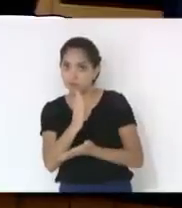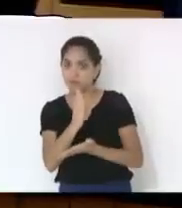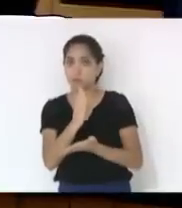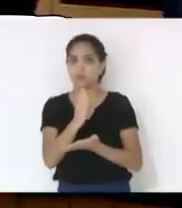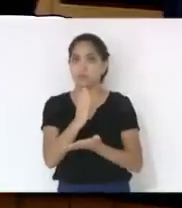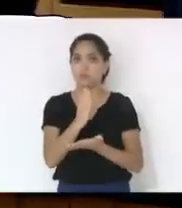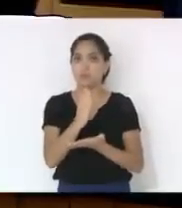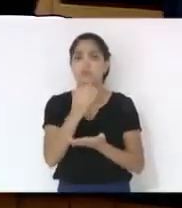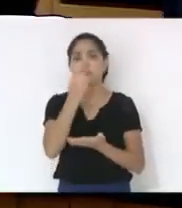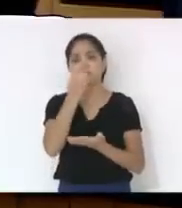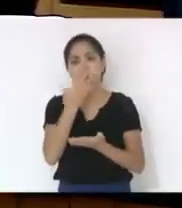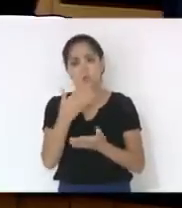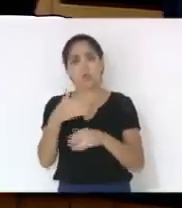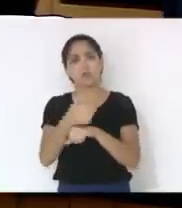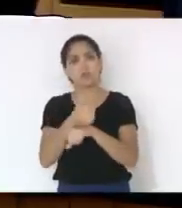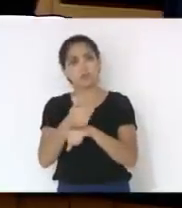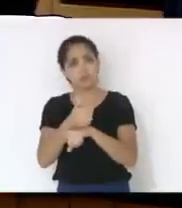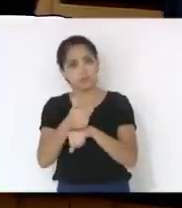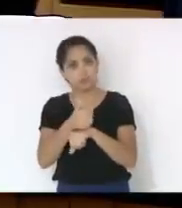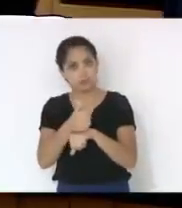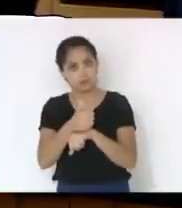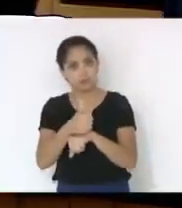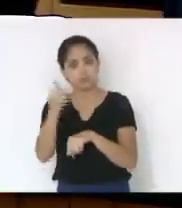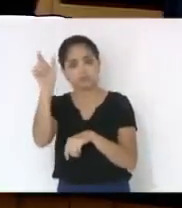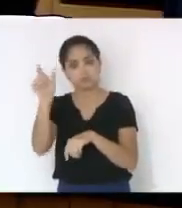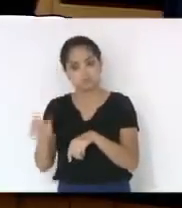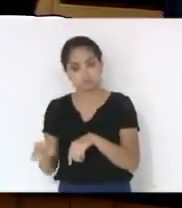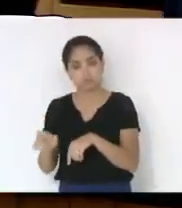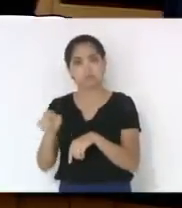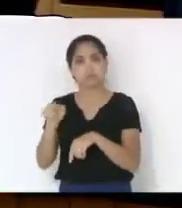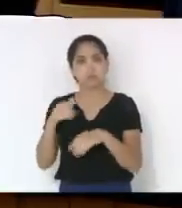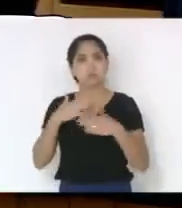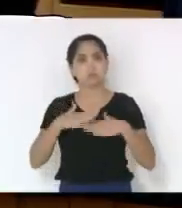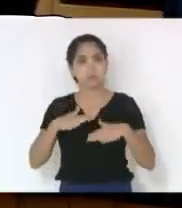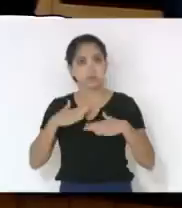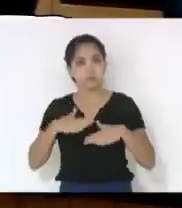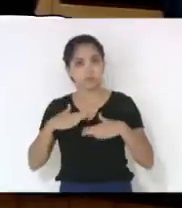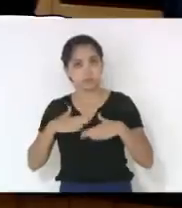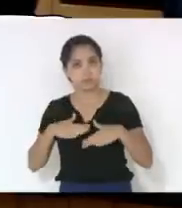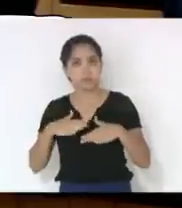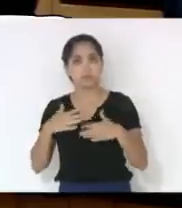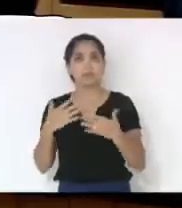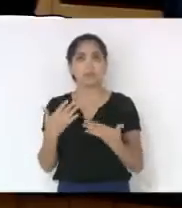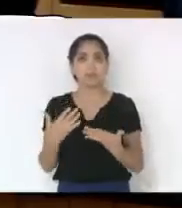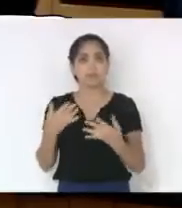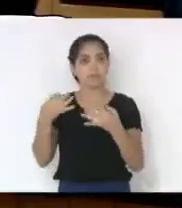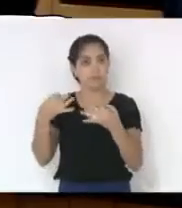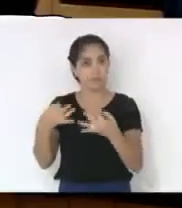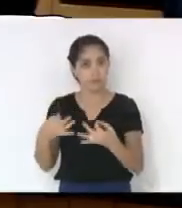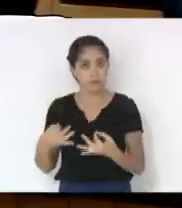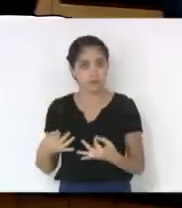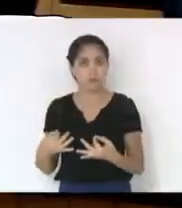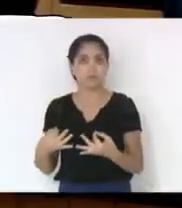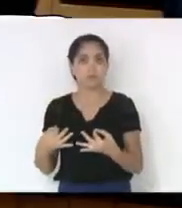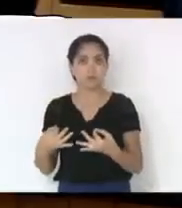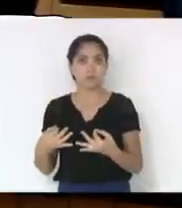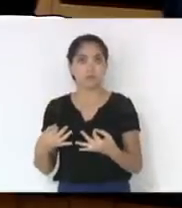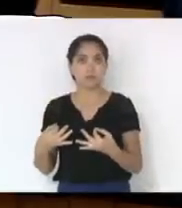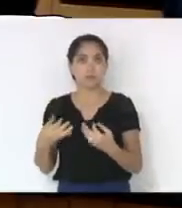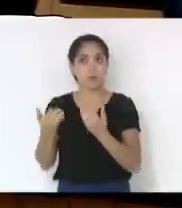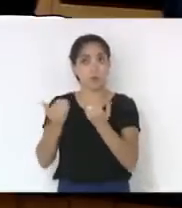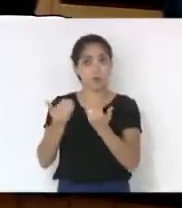É um bom profissional, uma pessoa tranquila, serena, o delegado antigo